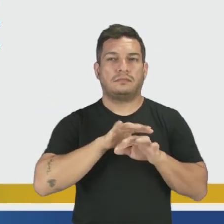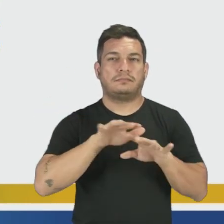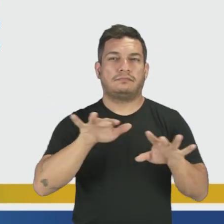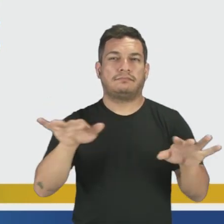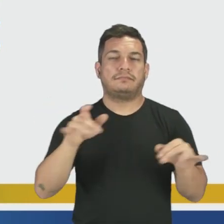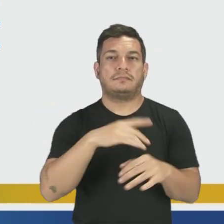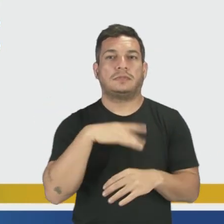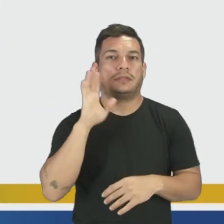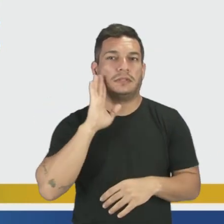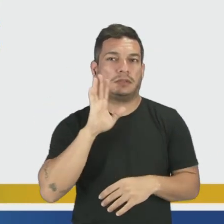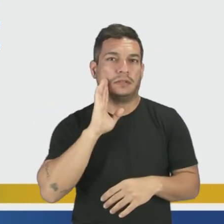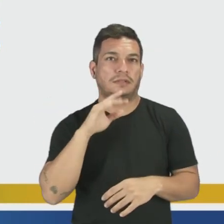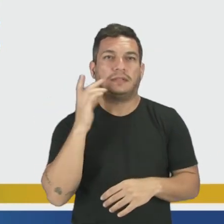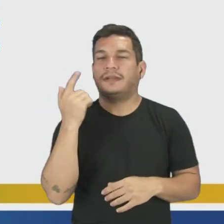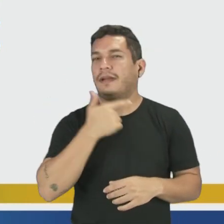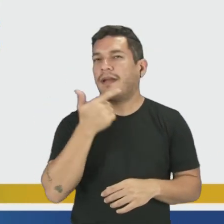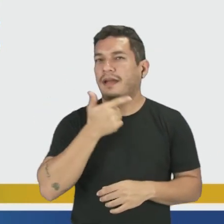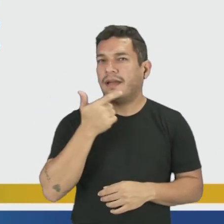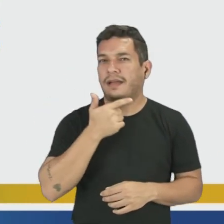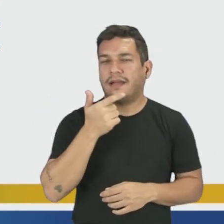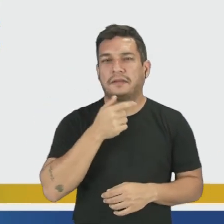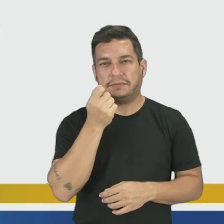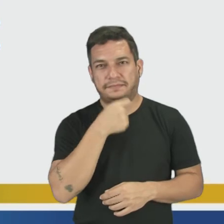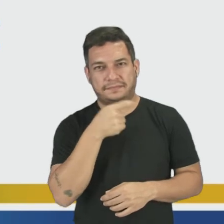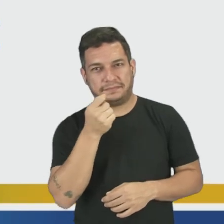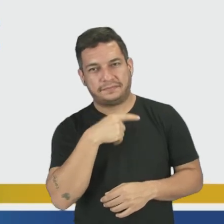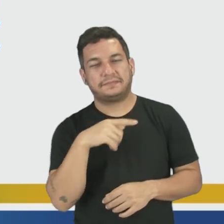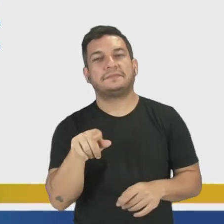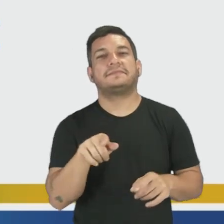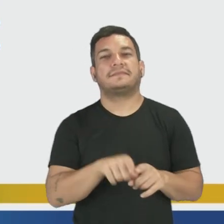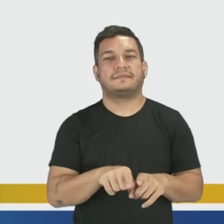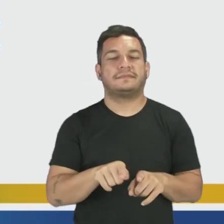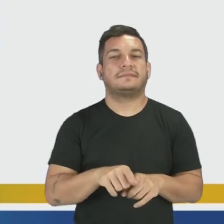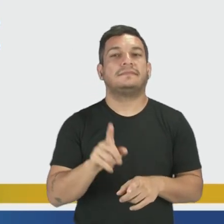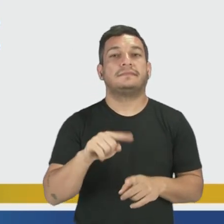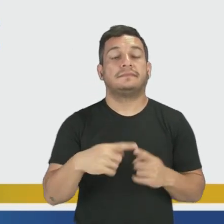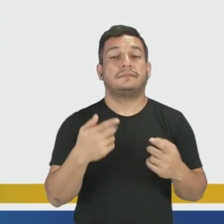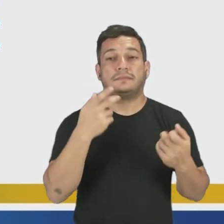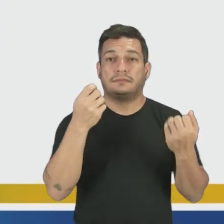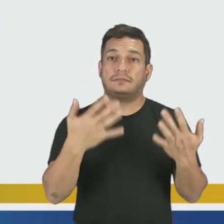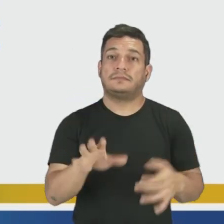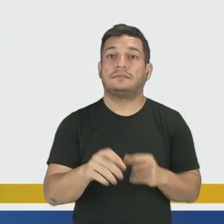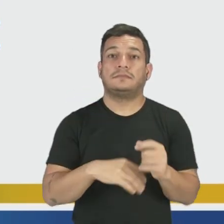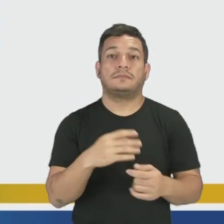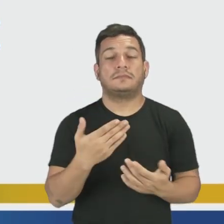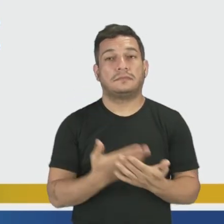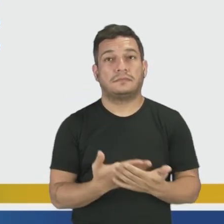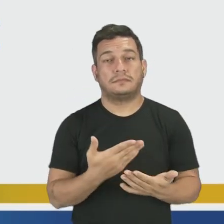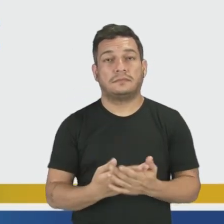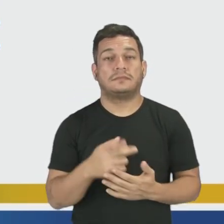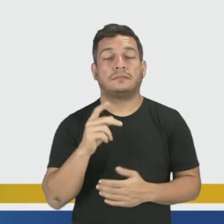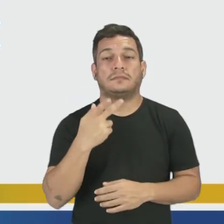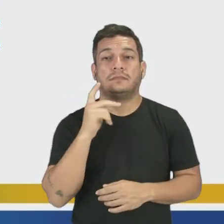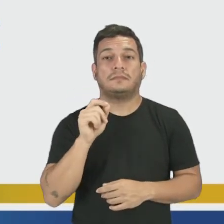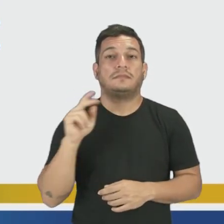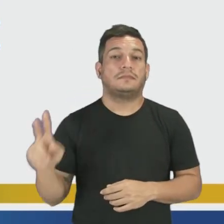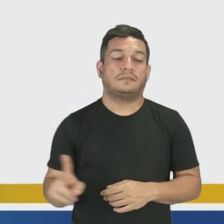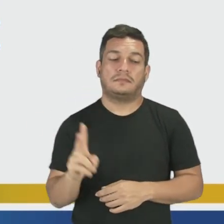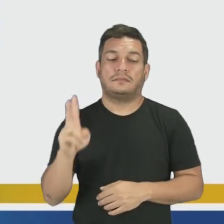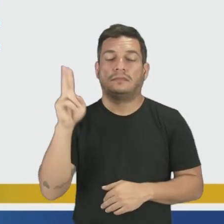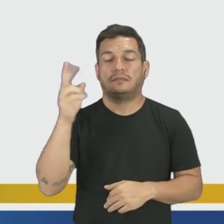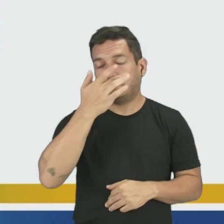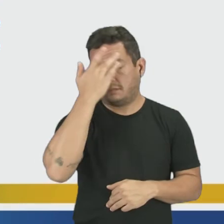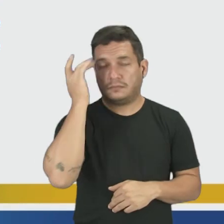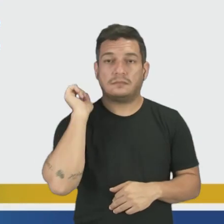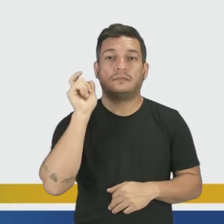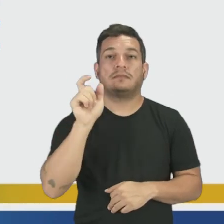super legal, a gente dá várias gargalhadas, a gente ri bastante, mas ele fala muito da nossa aula. Ele fala muito de valores, de